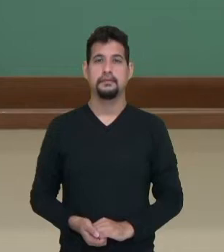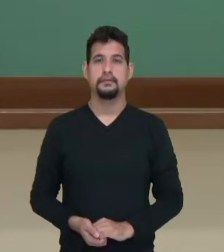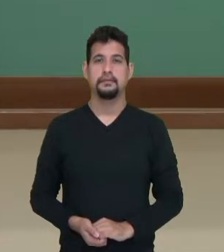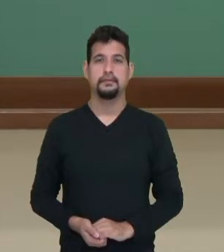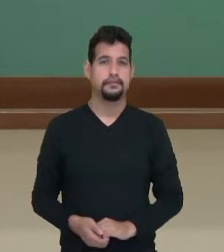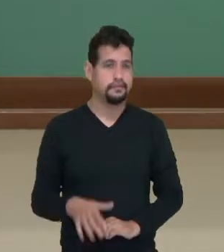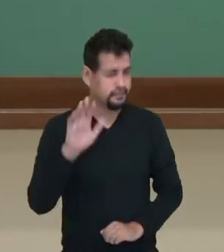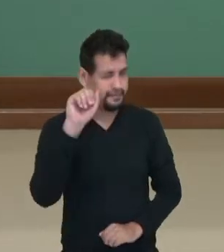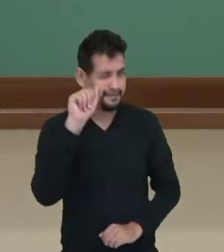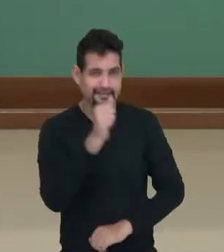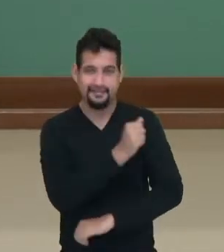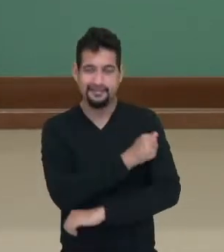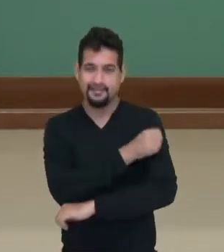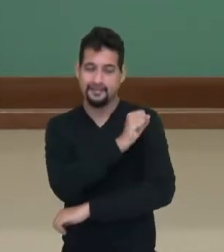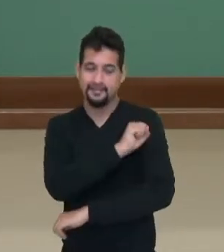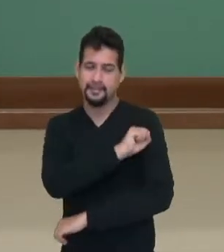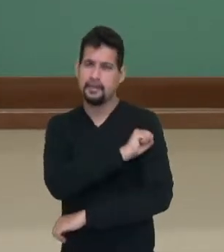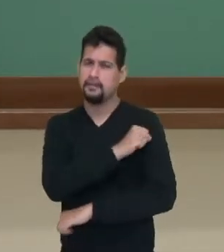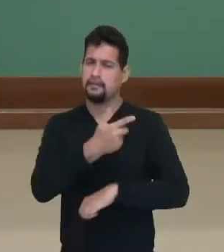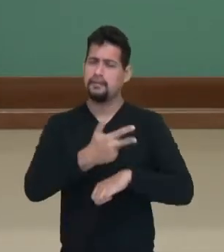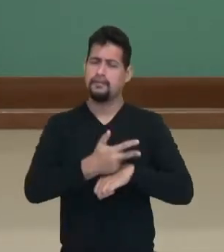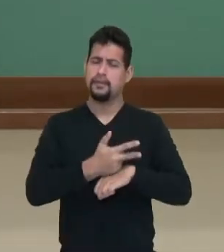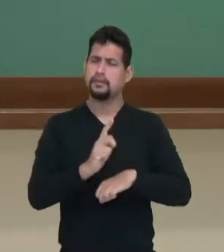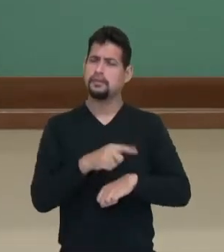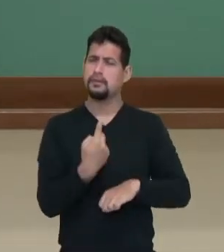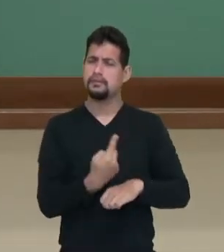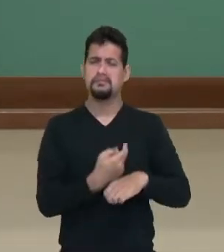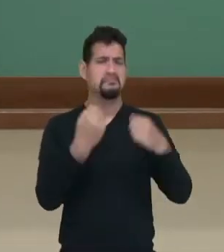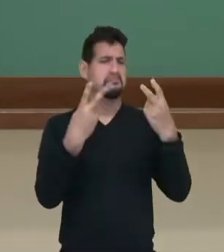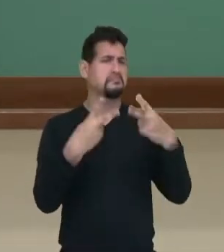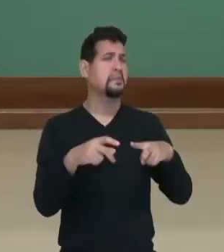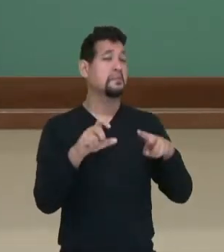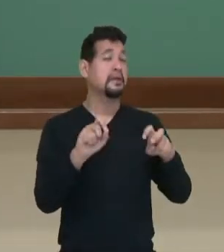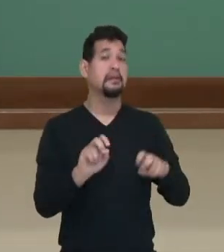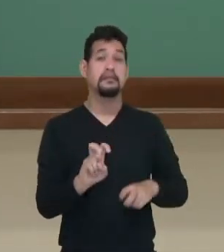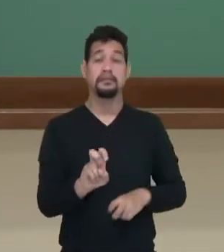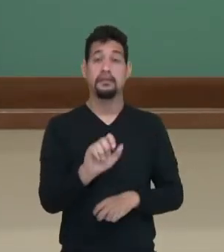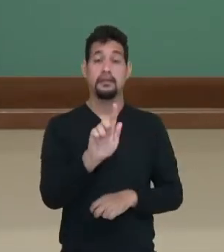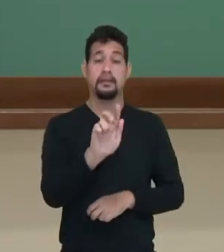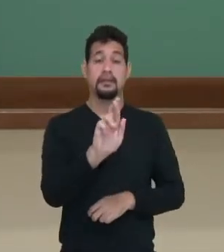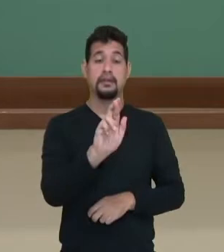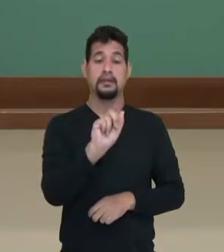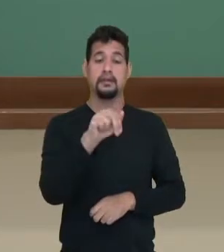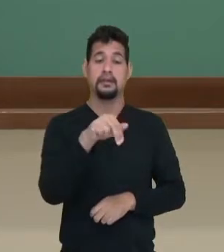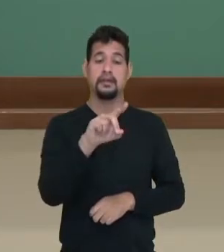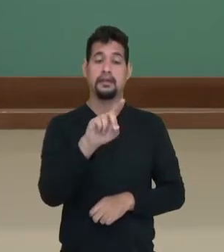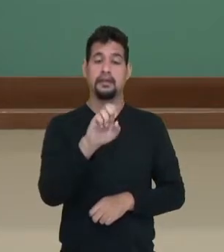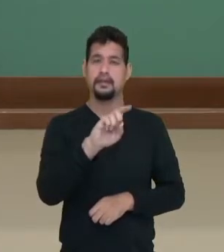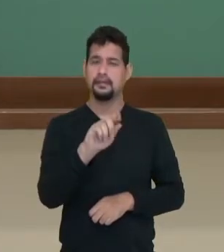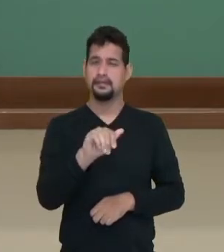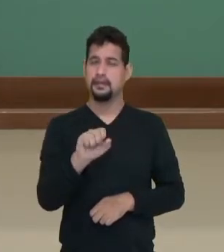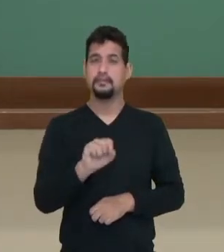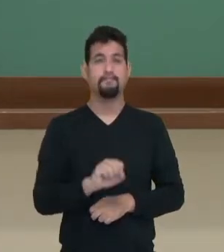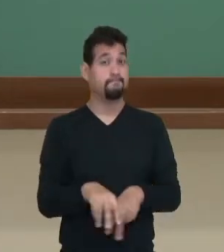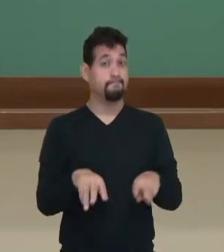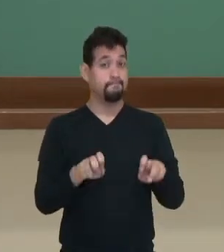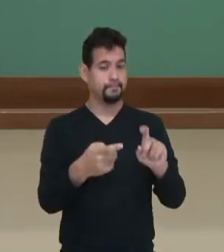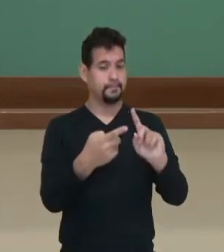Olá estudantes do oitavo ano! Nesse vídeo nós vamos falar sobre grandezas, razão e proporção.